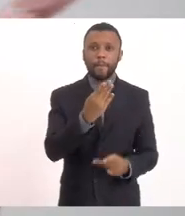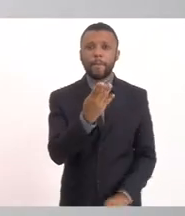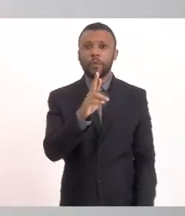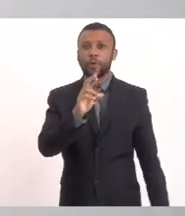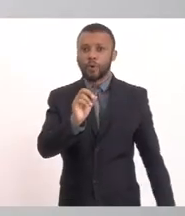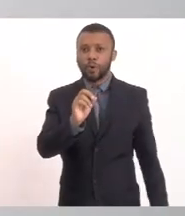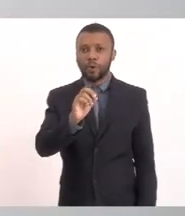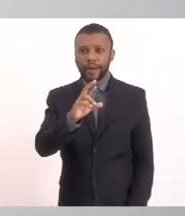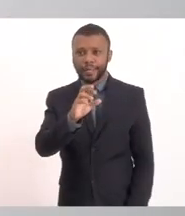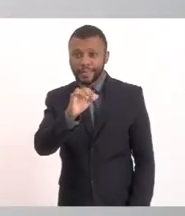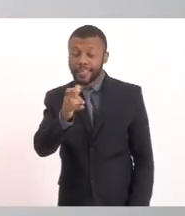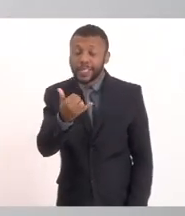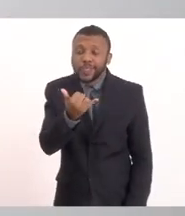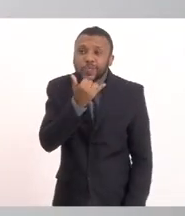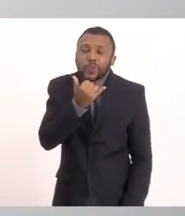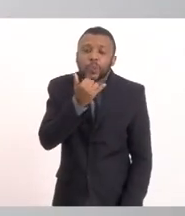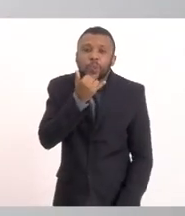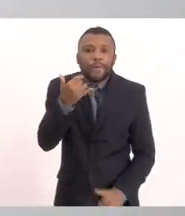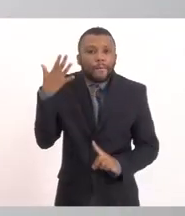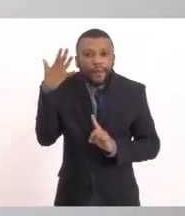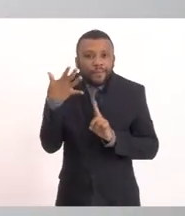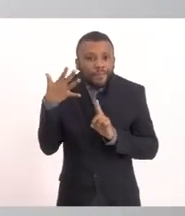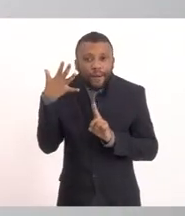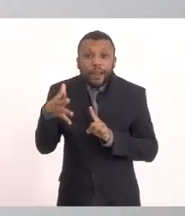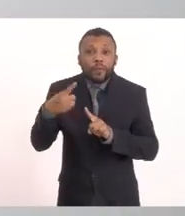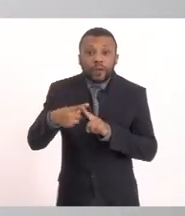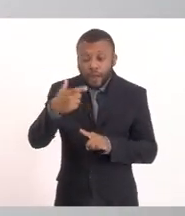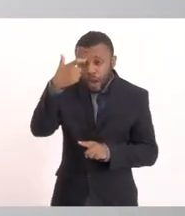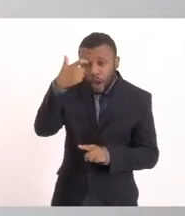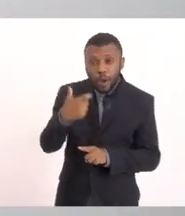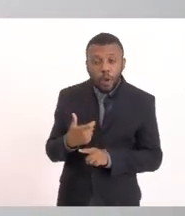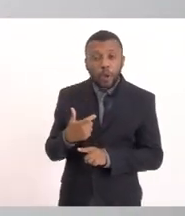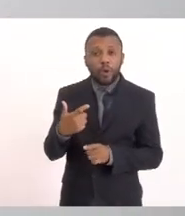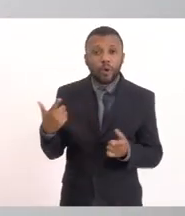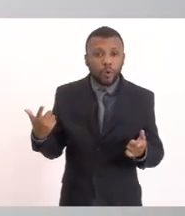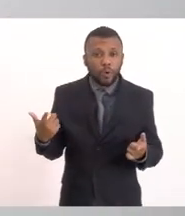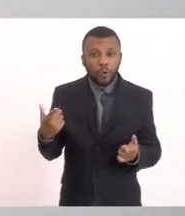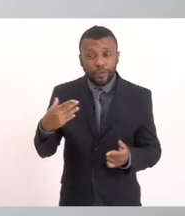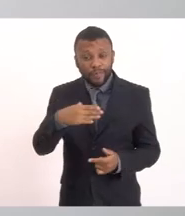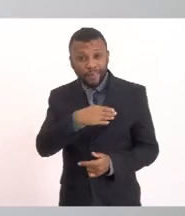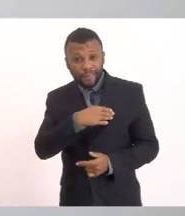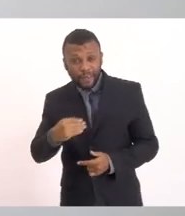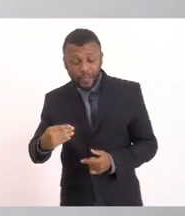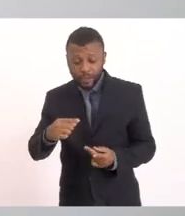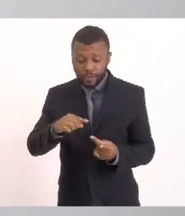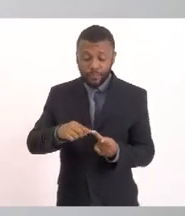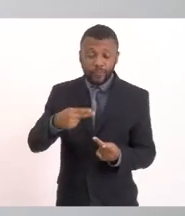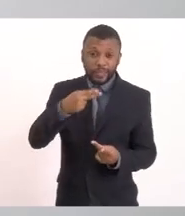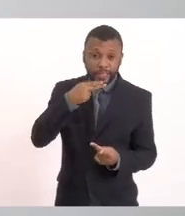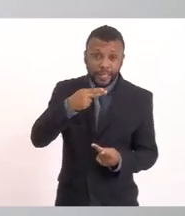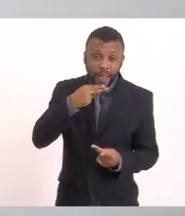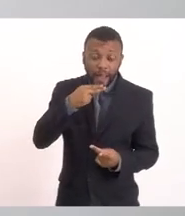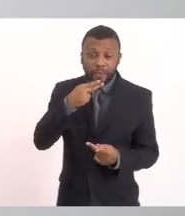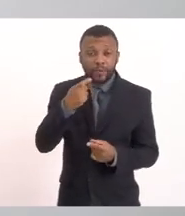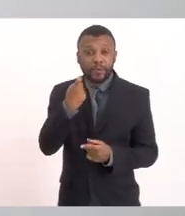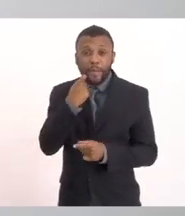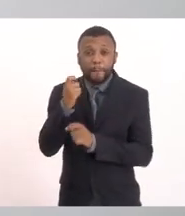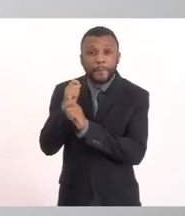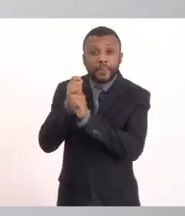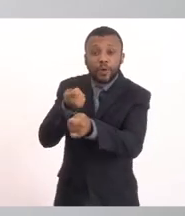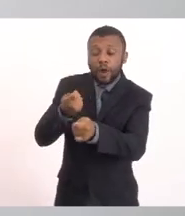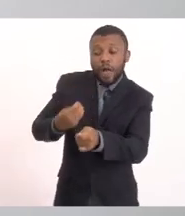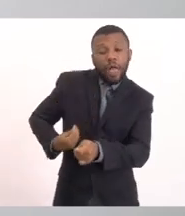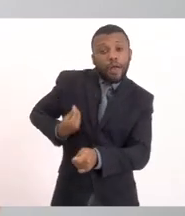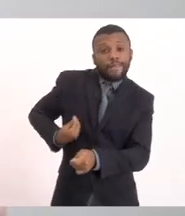Desculpa a minha fala Porque eu estou Eu sou filho Neto de pescador Vivo da lagoa Vivo do